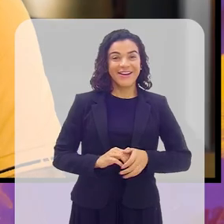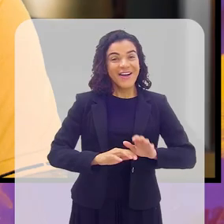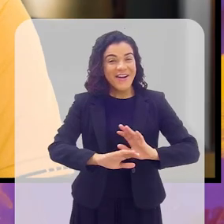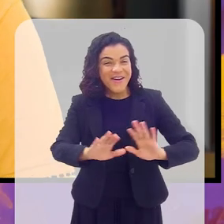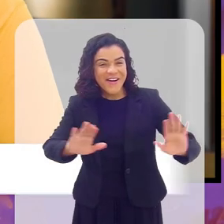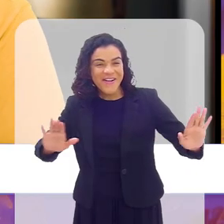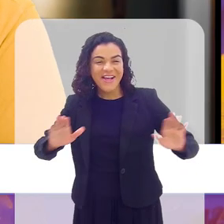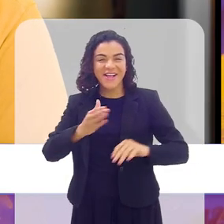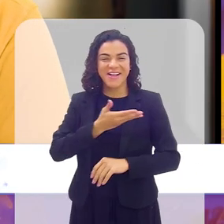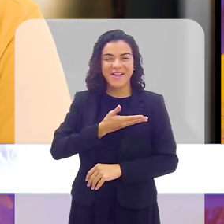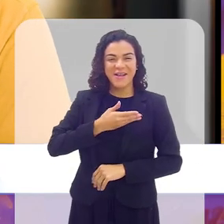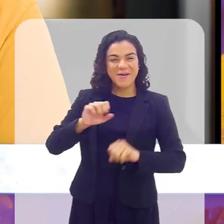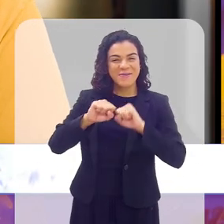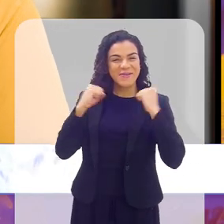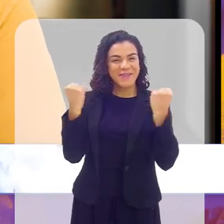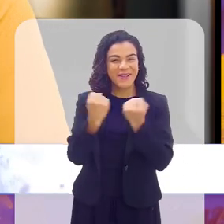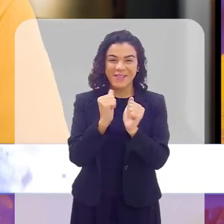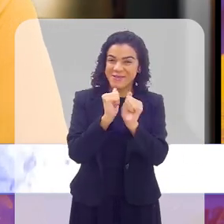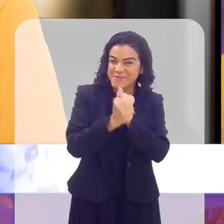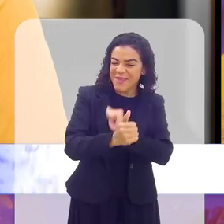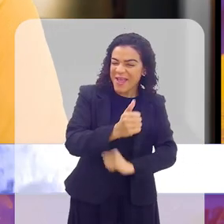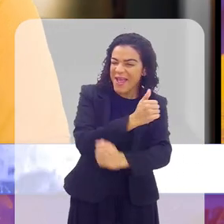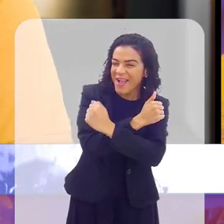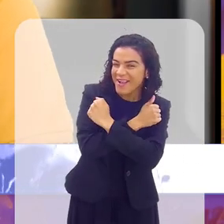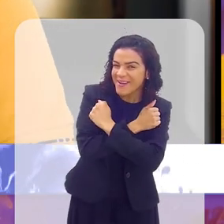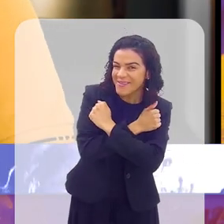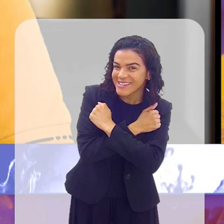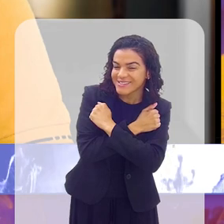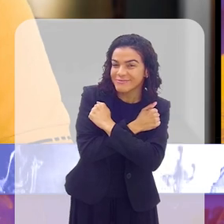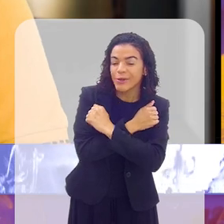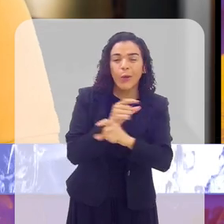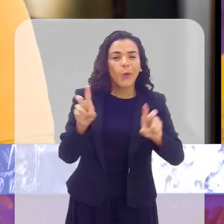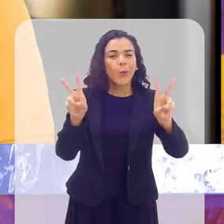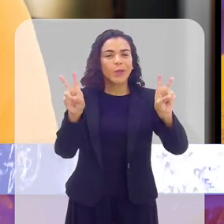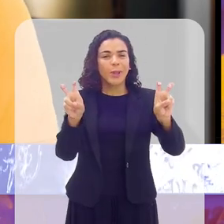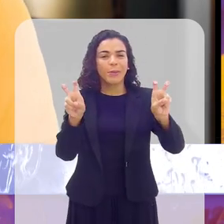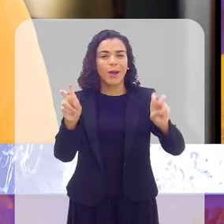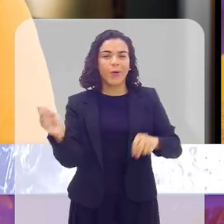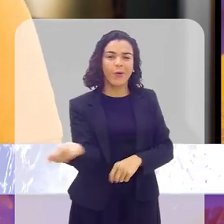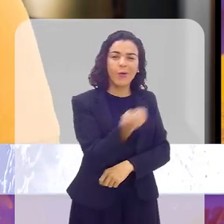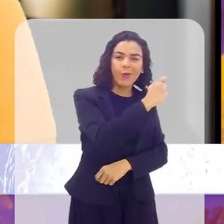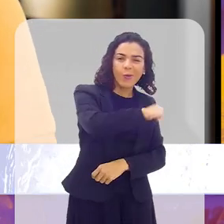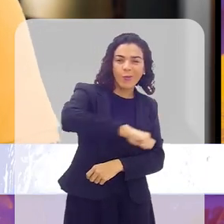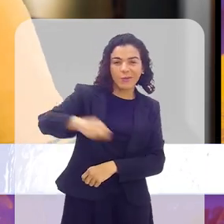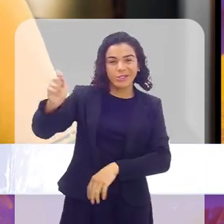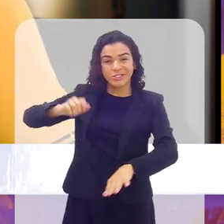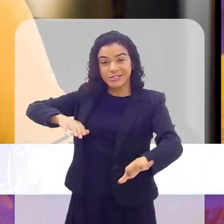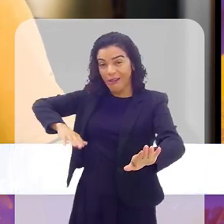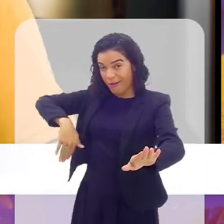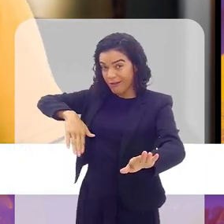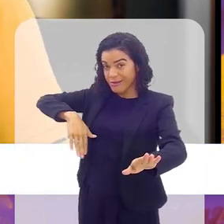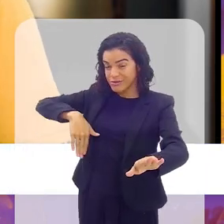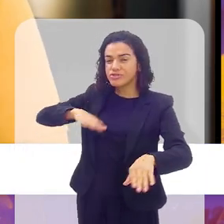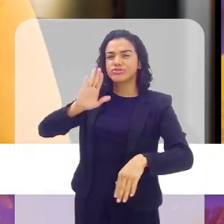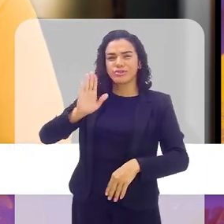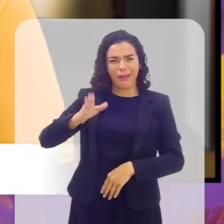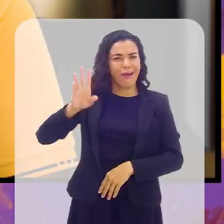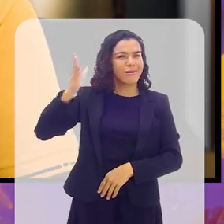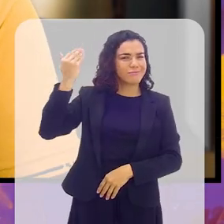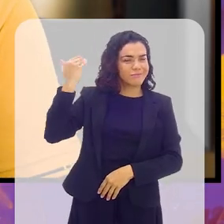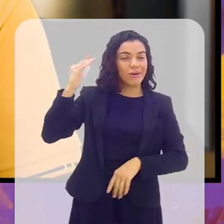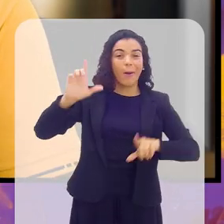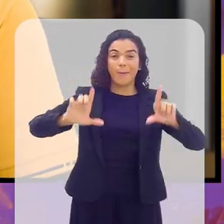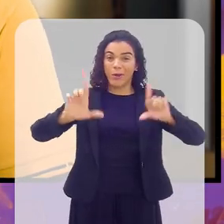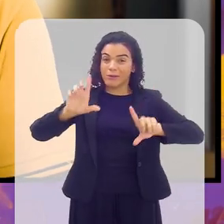Alô amigos do Arena Esportiva, aquele abraço. O tema do programa, o Beach Tênis. Já realizamos um programa sobre